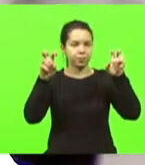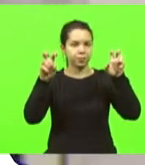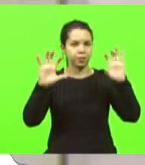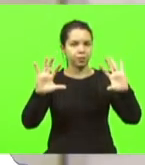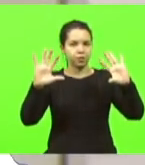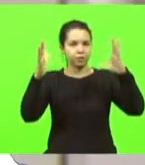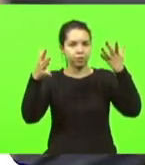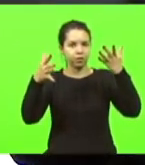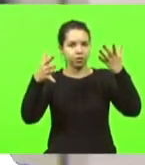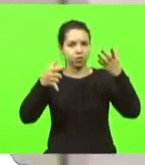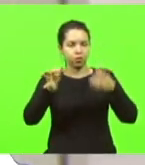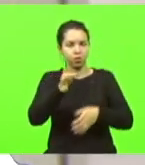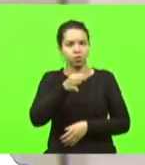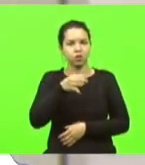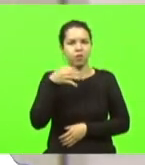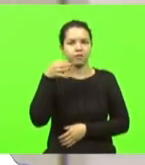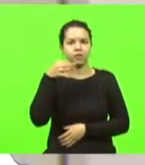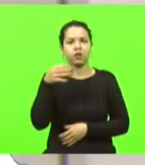parlamentares.